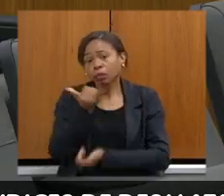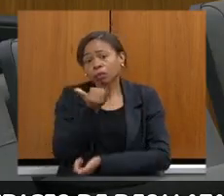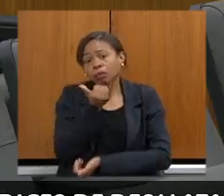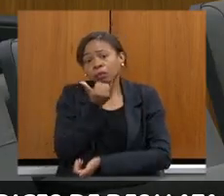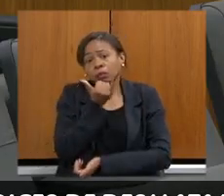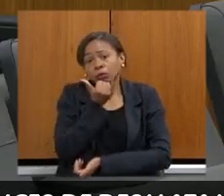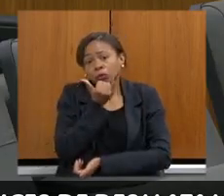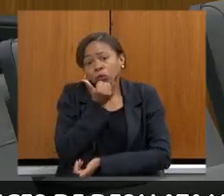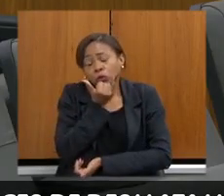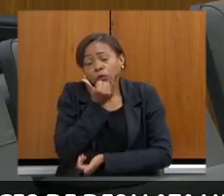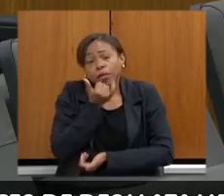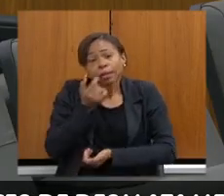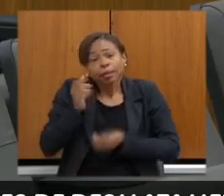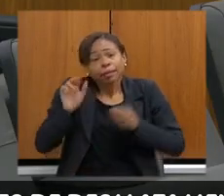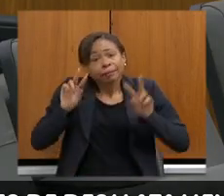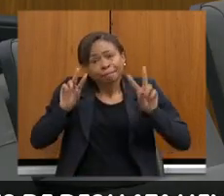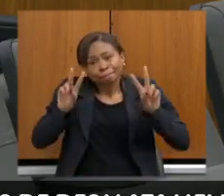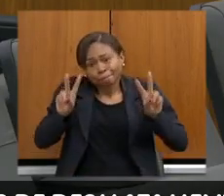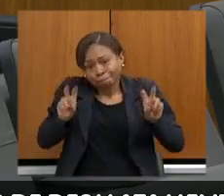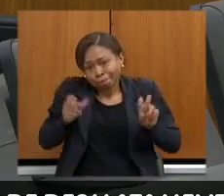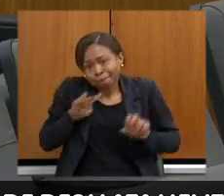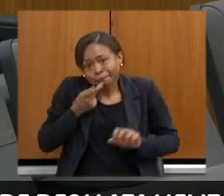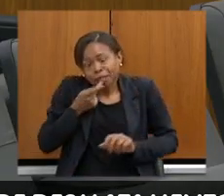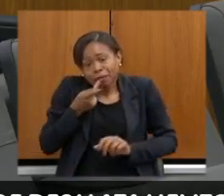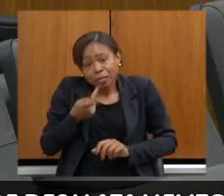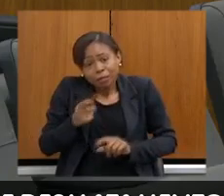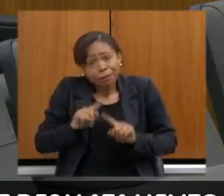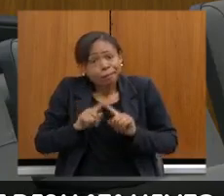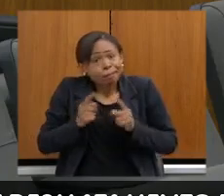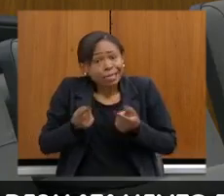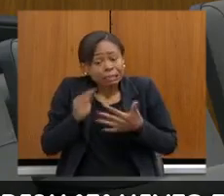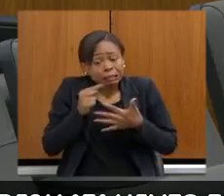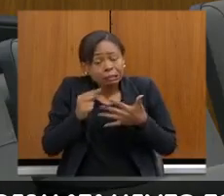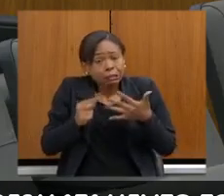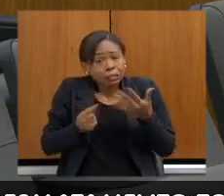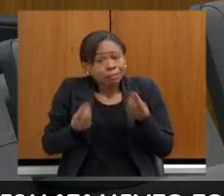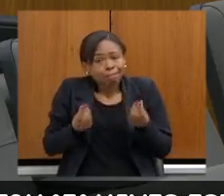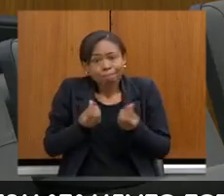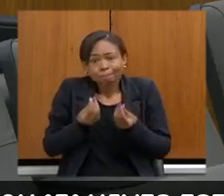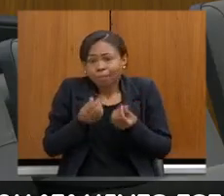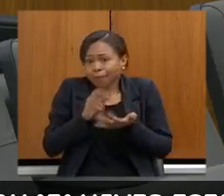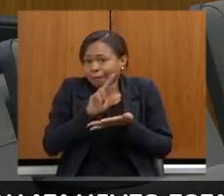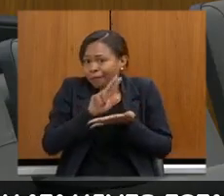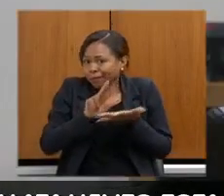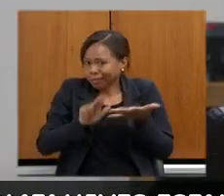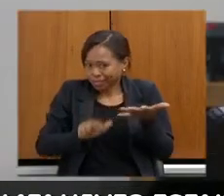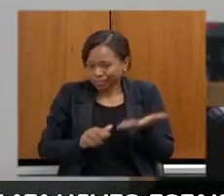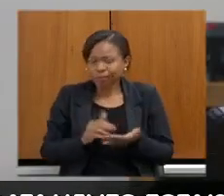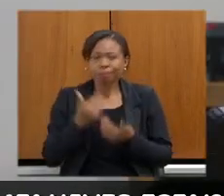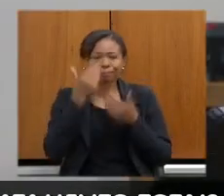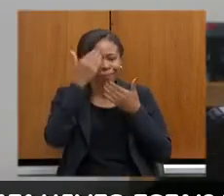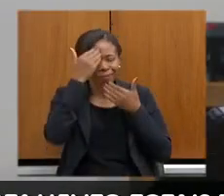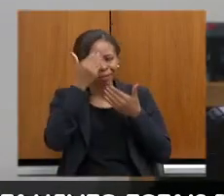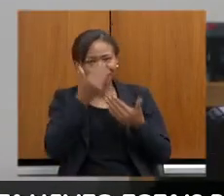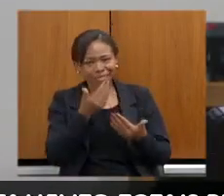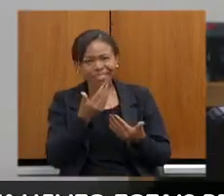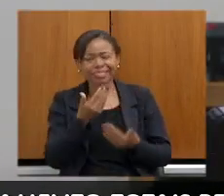a ênfase, mas as questões são delicadas e são inúmeras. Muito obrigado,